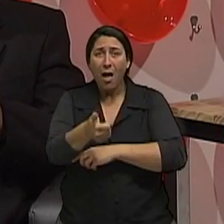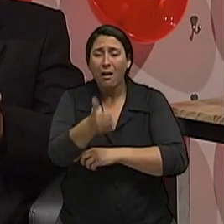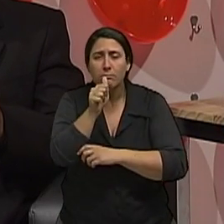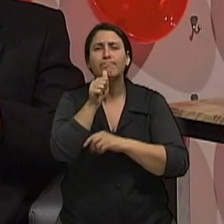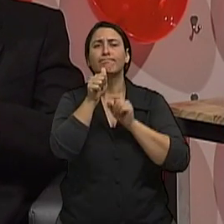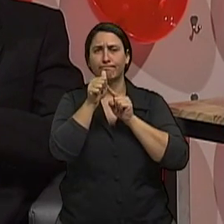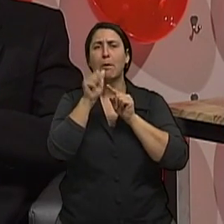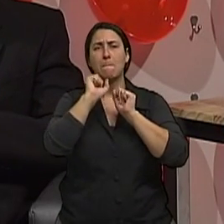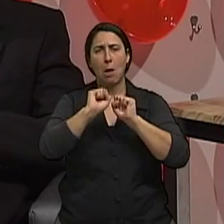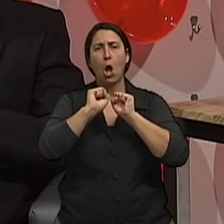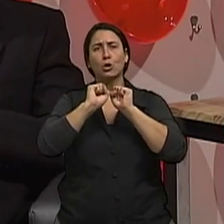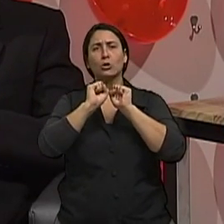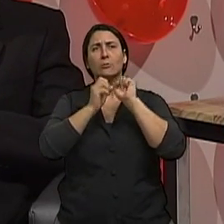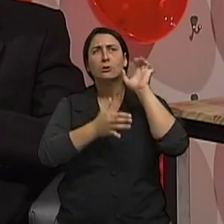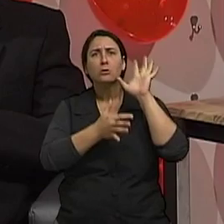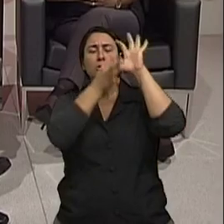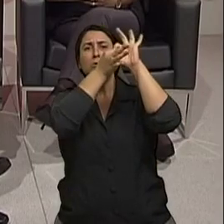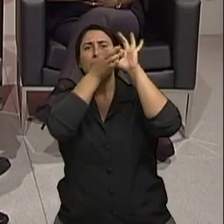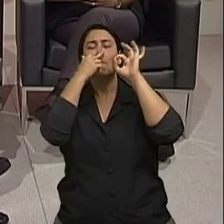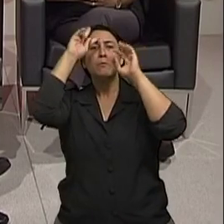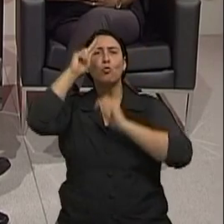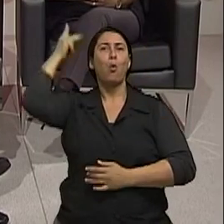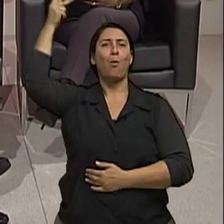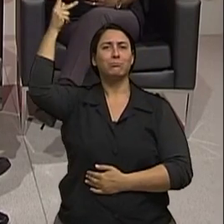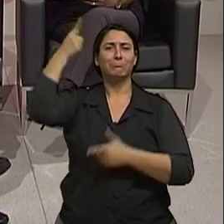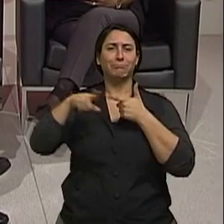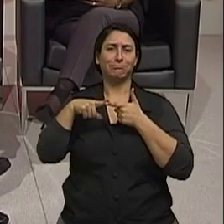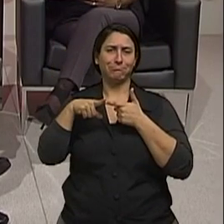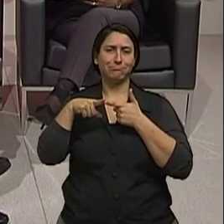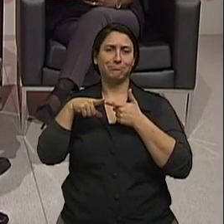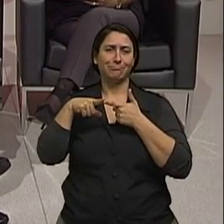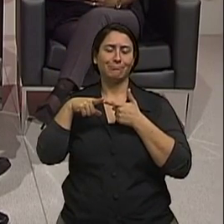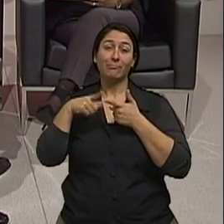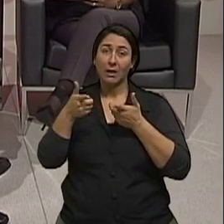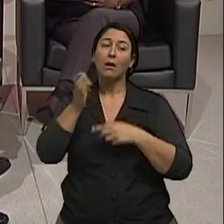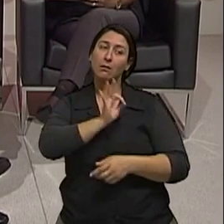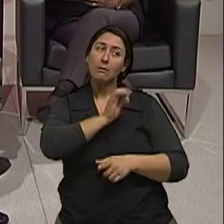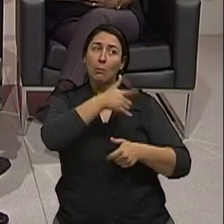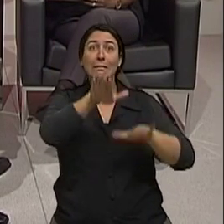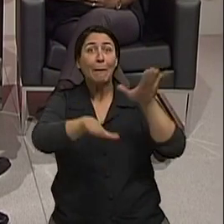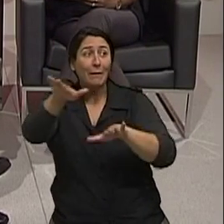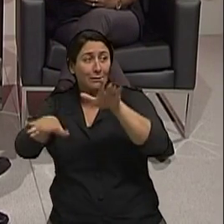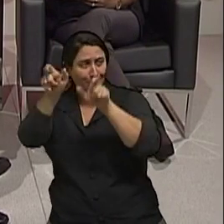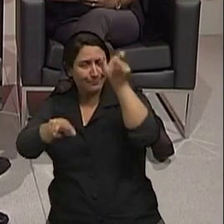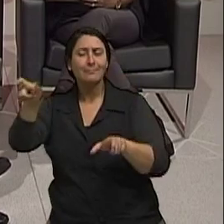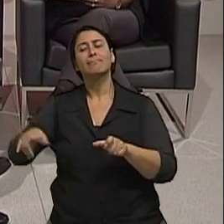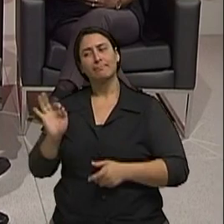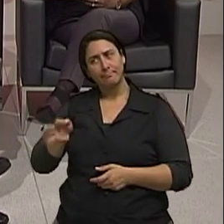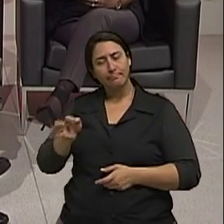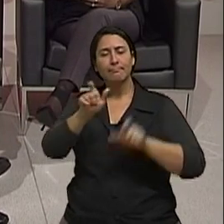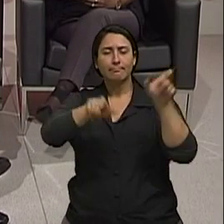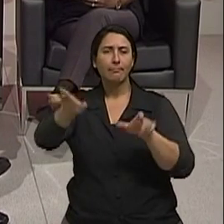o controle da doença mental e de algumas doenças físicas. Perfeito. Então, depende de indivíduo para indivíduo e do que ele está cometido naquele momento. Exato.